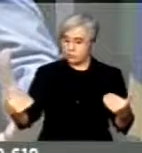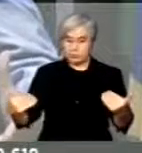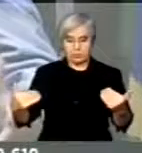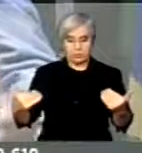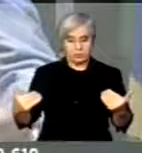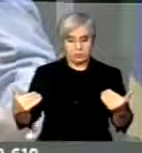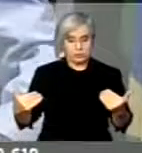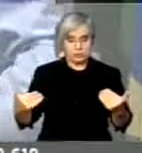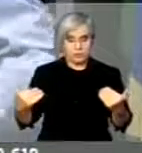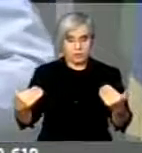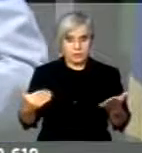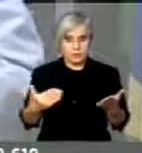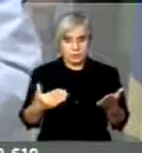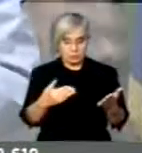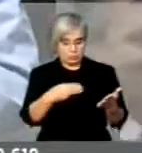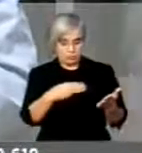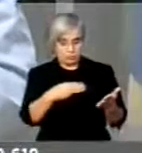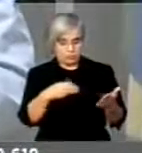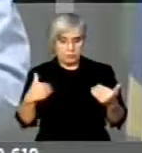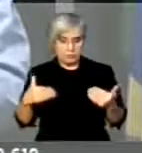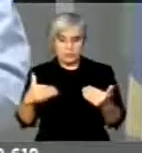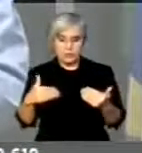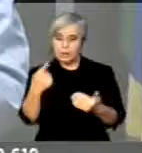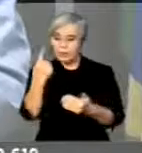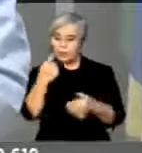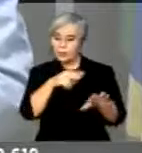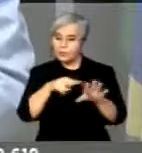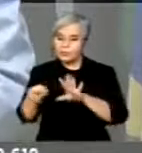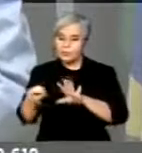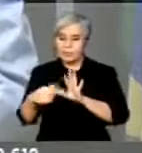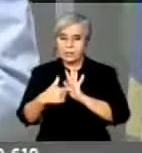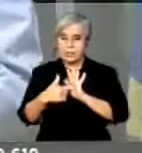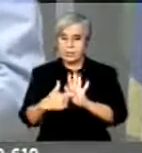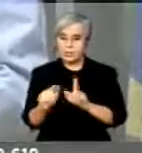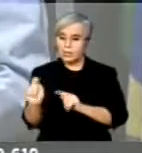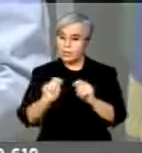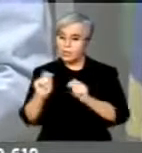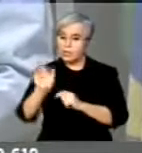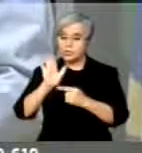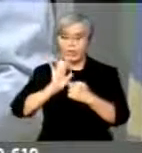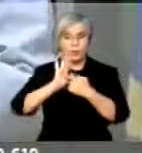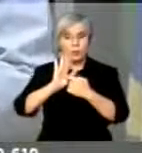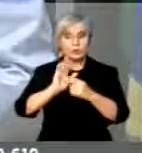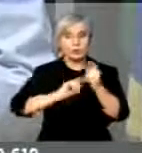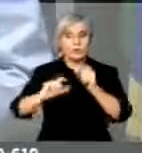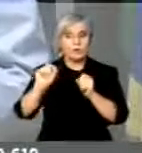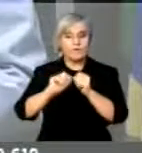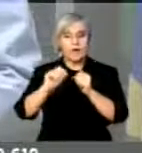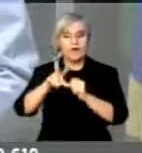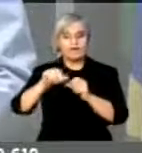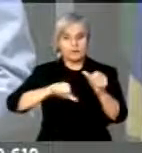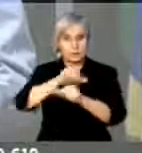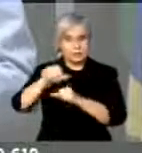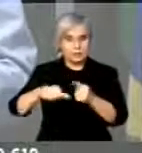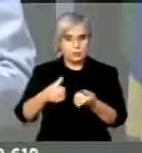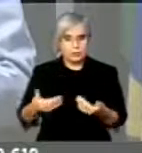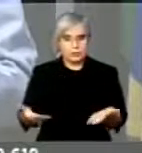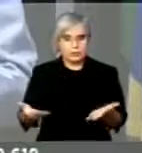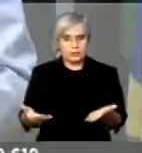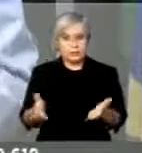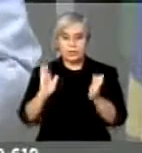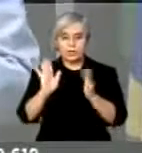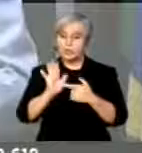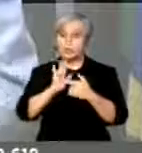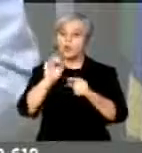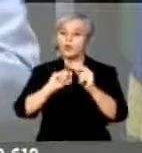uma semana. A parte econômica já mostrou para o que veio. Já mostrou o que